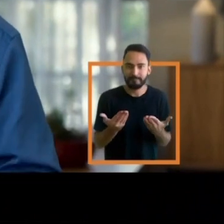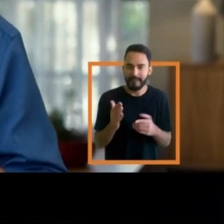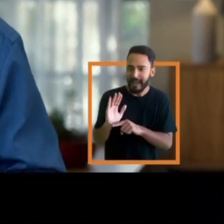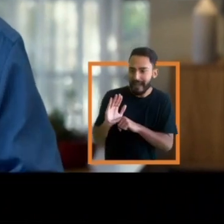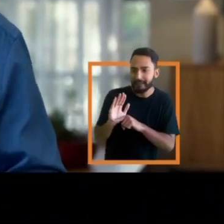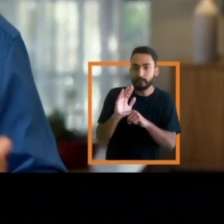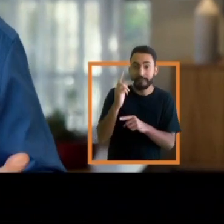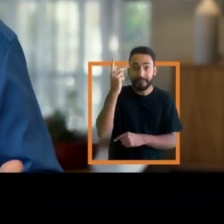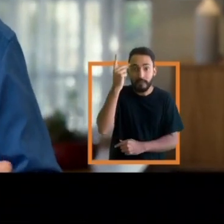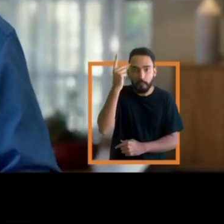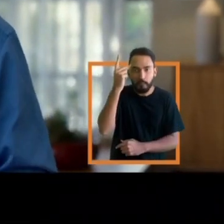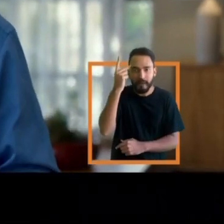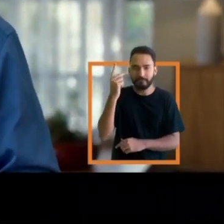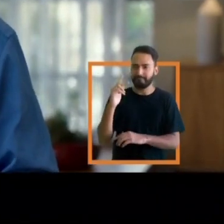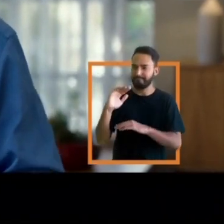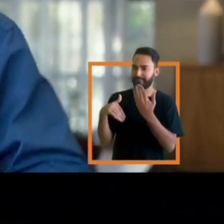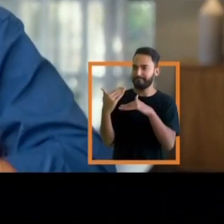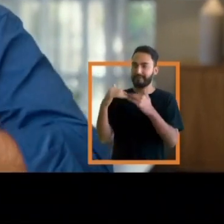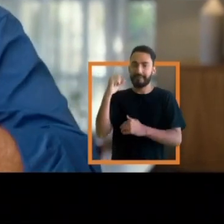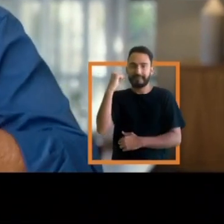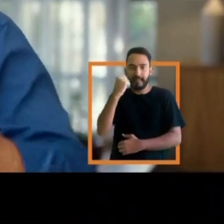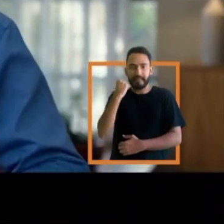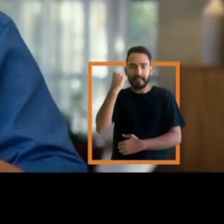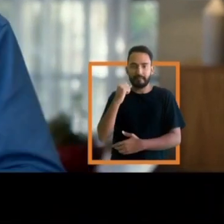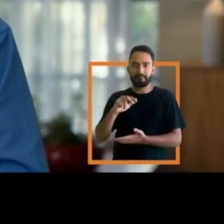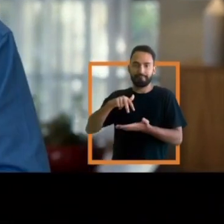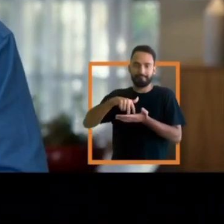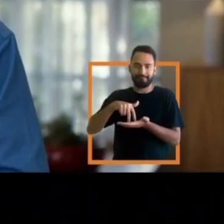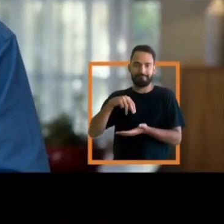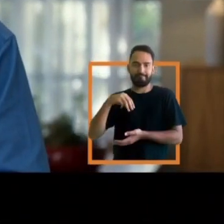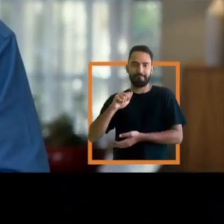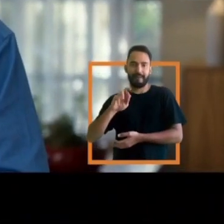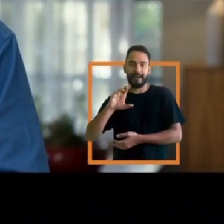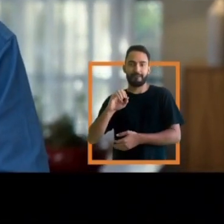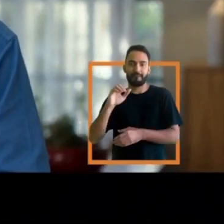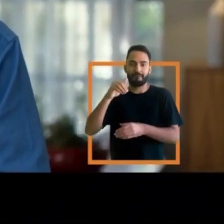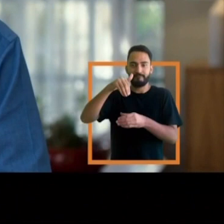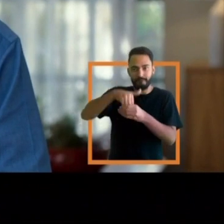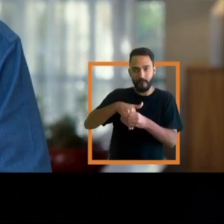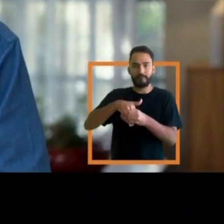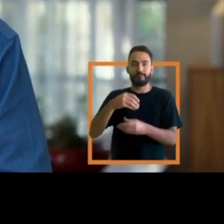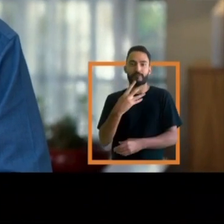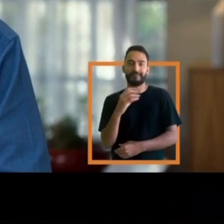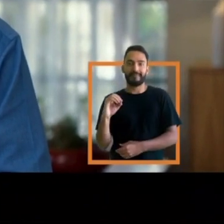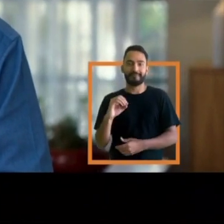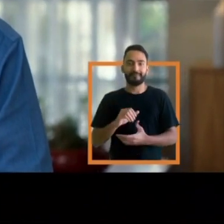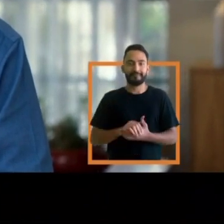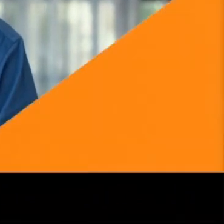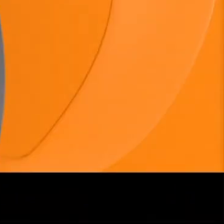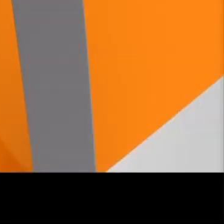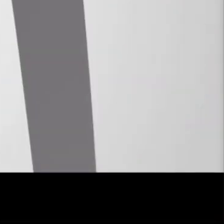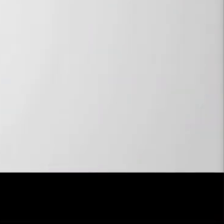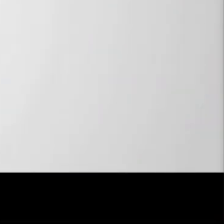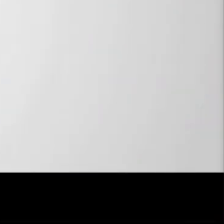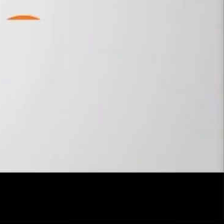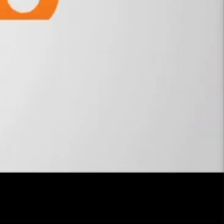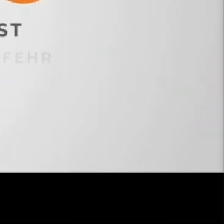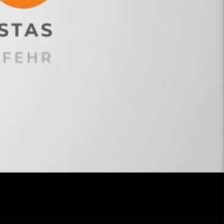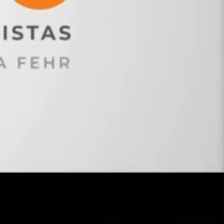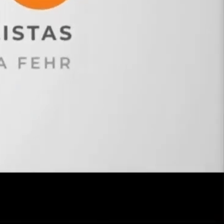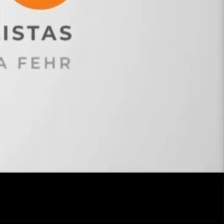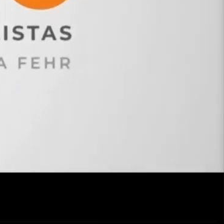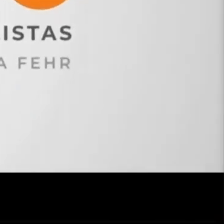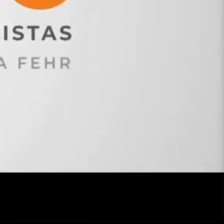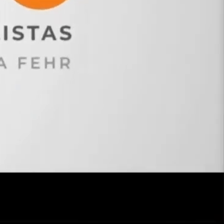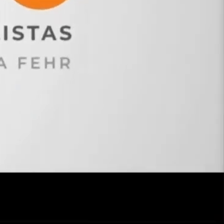que ajude São Paulo a ter no Senado esse grande companheiro. Vote Márcio França. Vote 400. Márcio